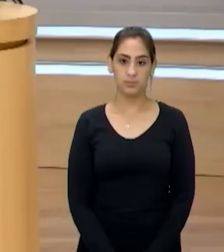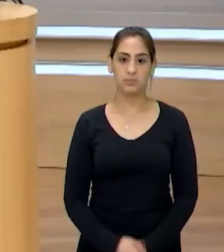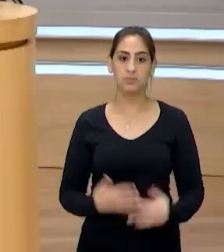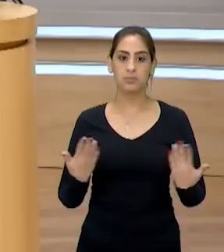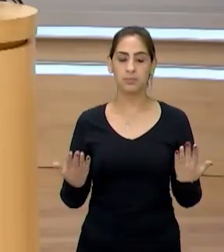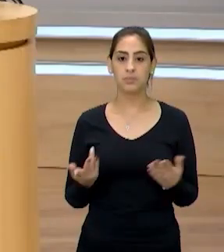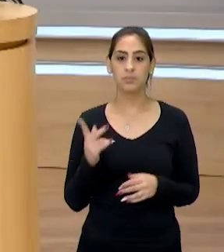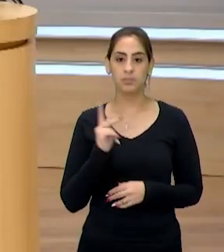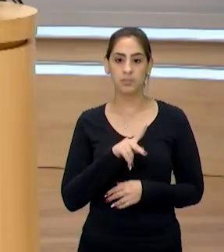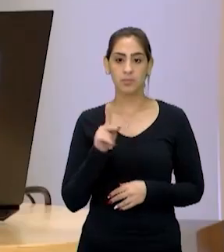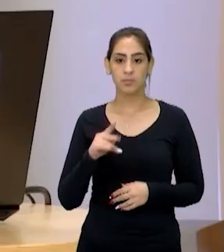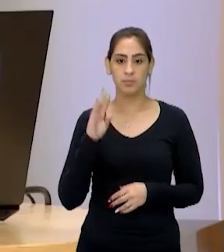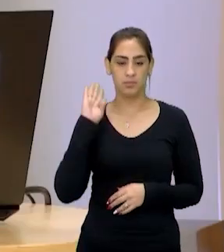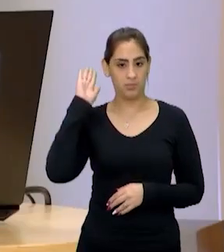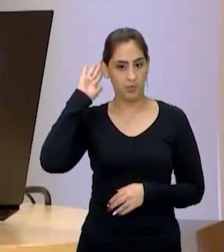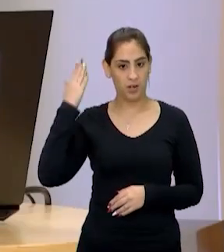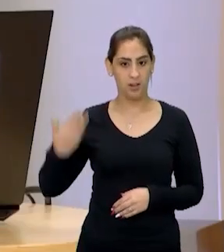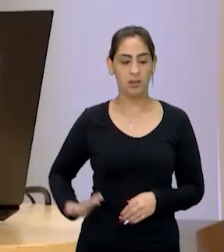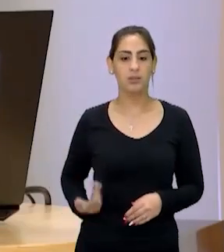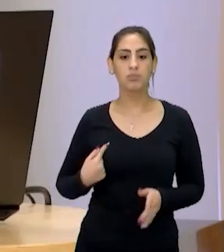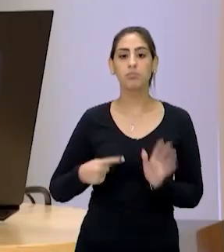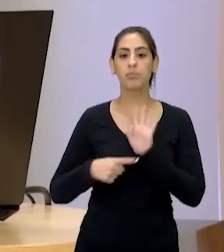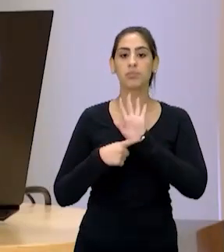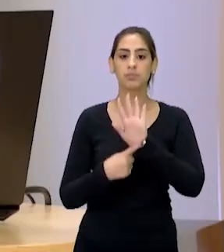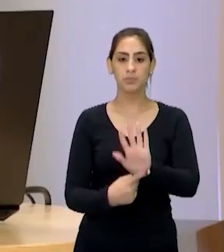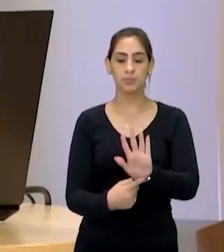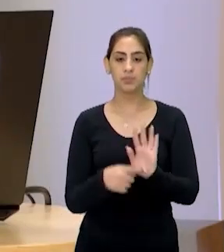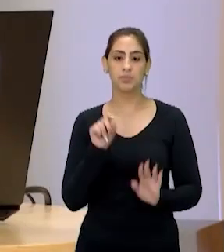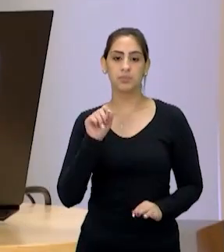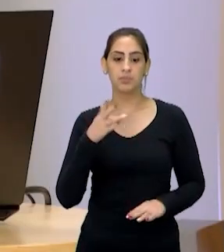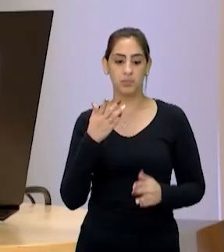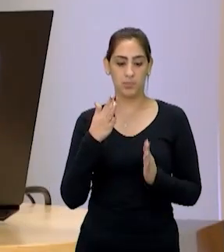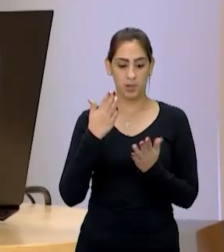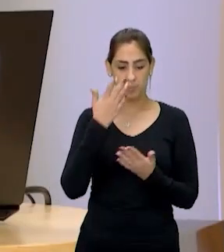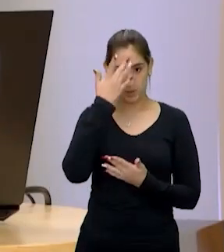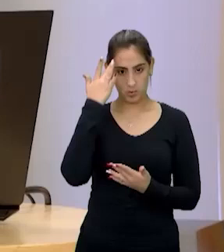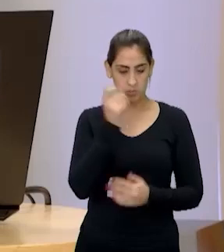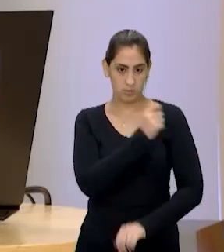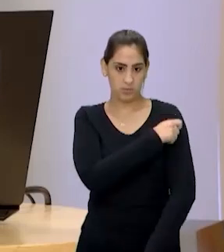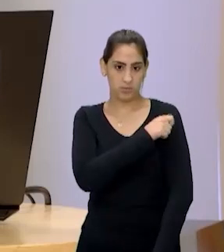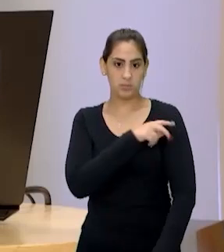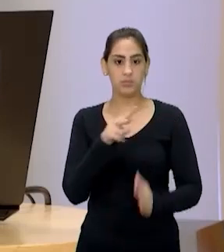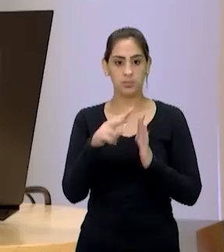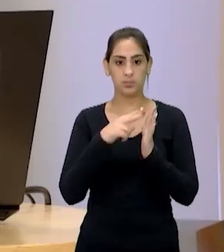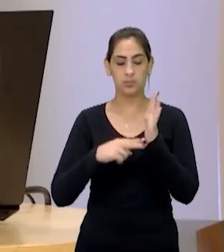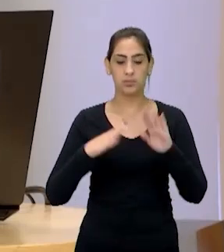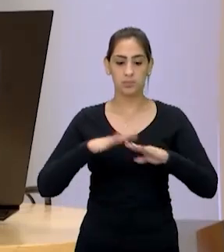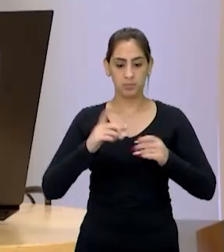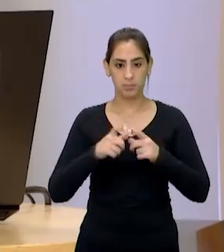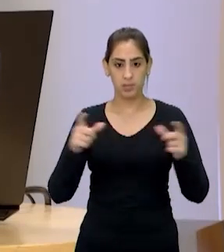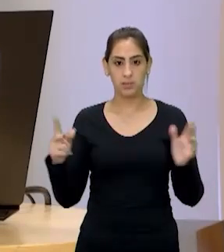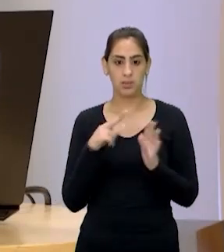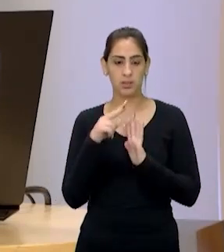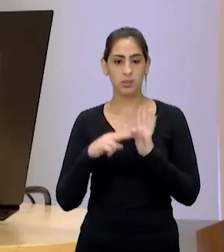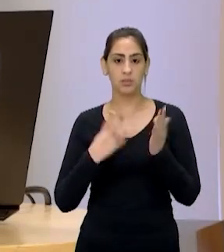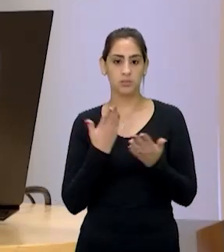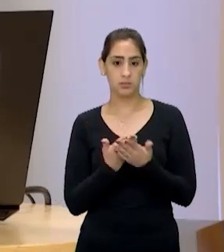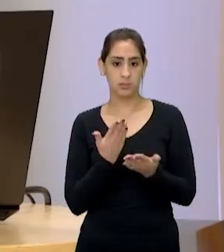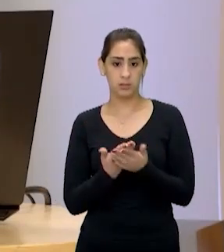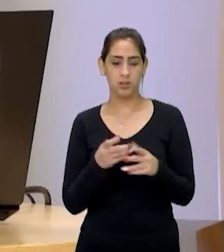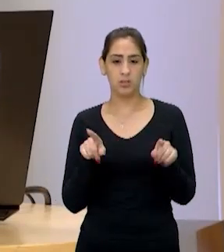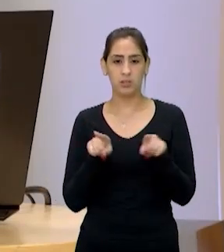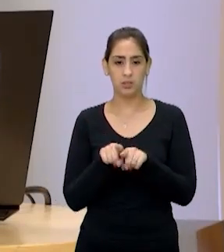Então, professor Tayano, o pessoal está apontando para que o aluno leia mais, mais a leitura nas escolas e